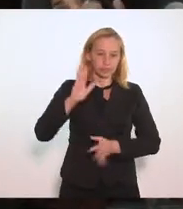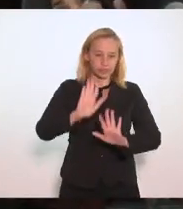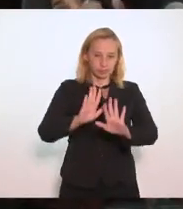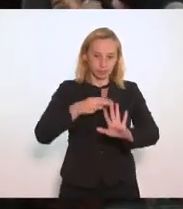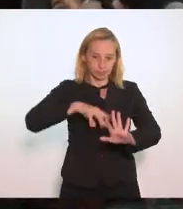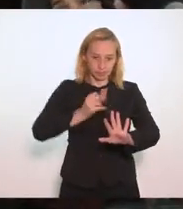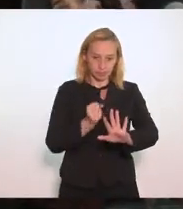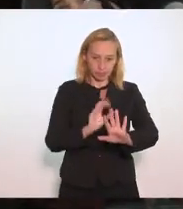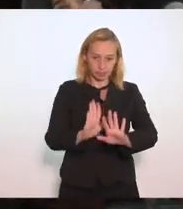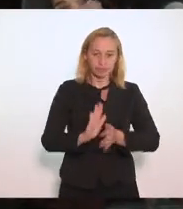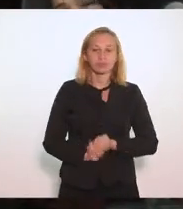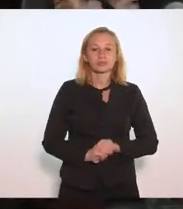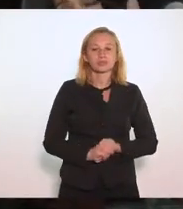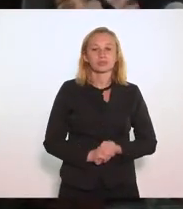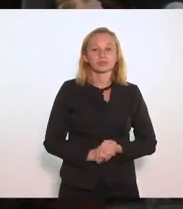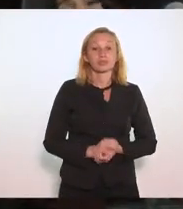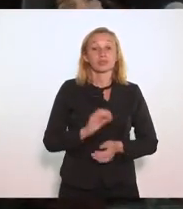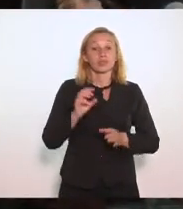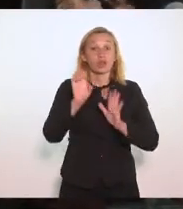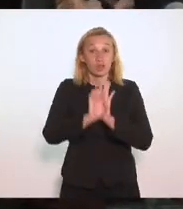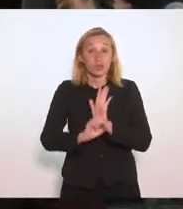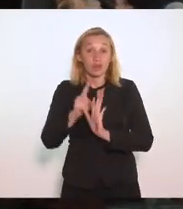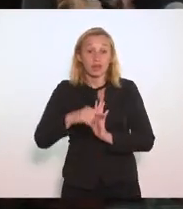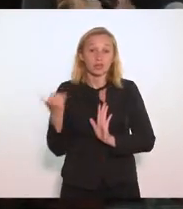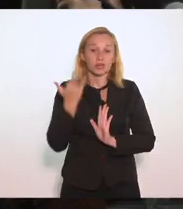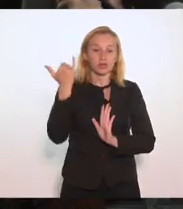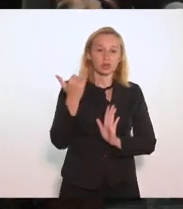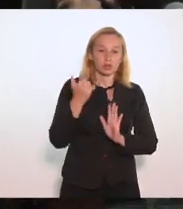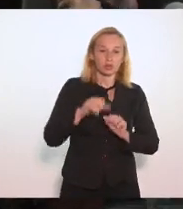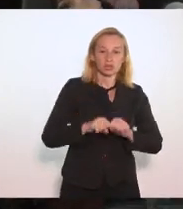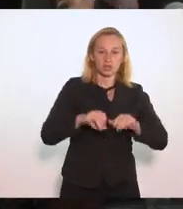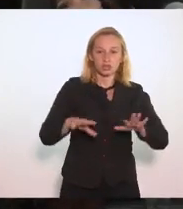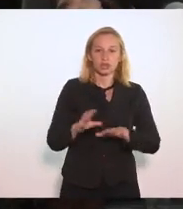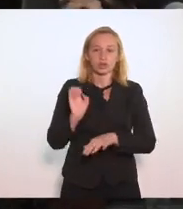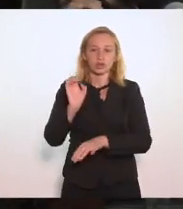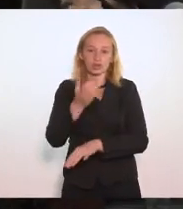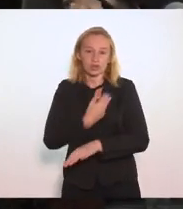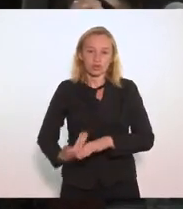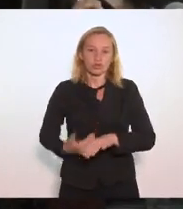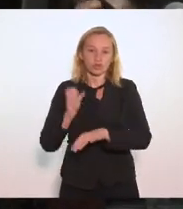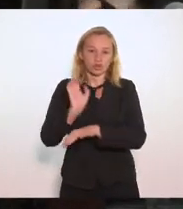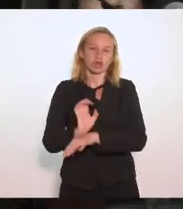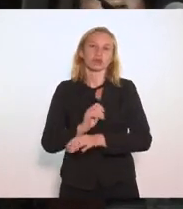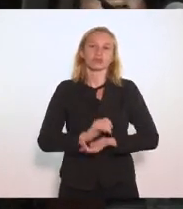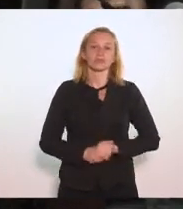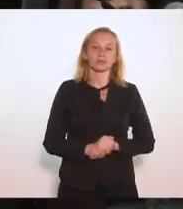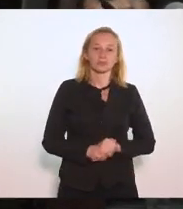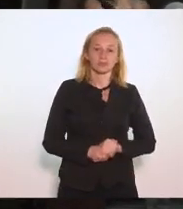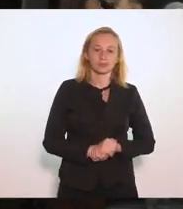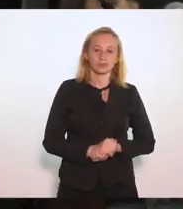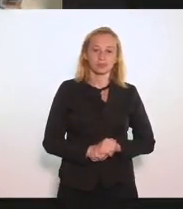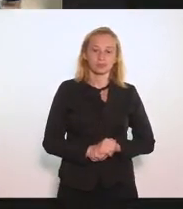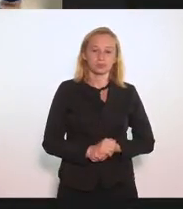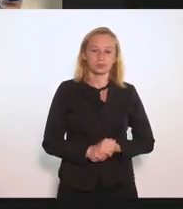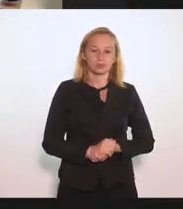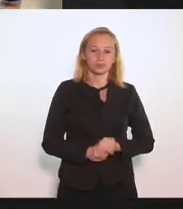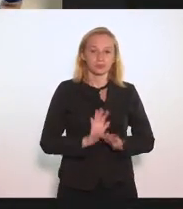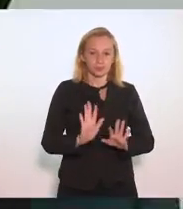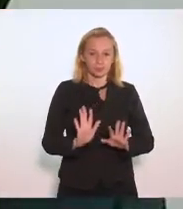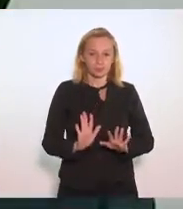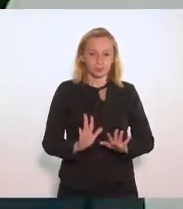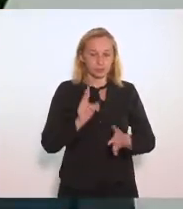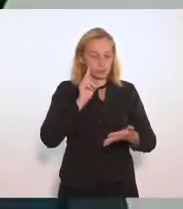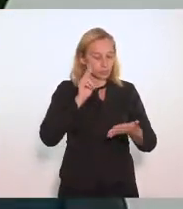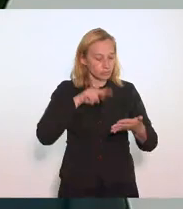a emenda é importante porque também estende ao governo do estado hein Márcio analisando estou